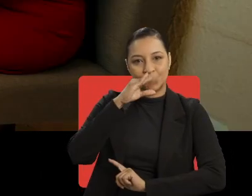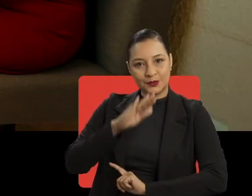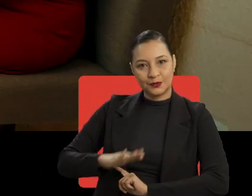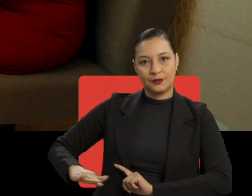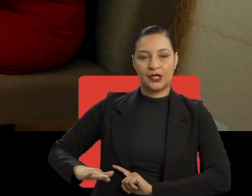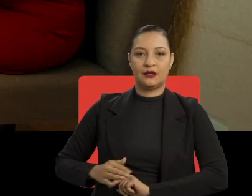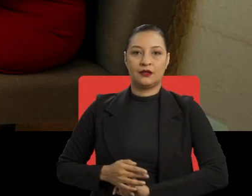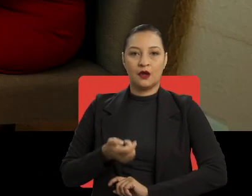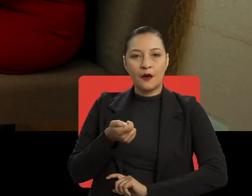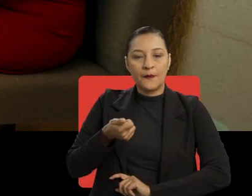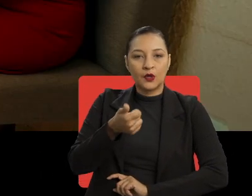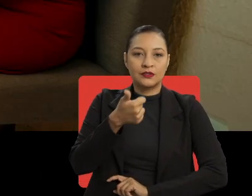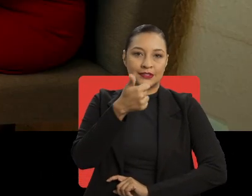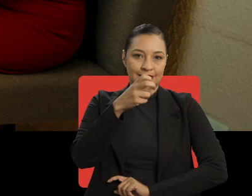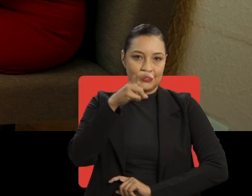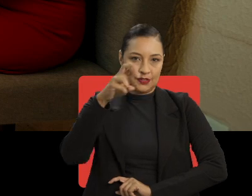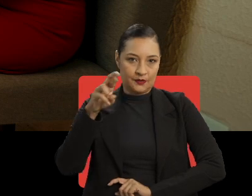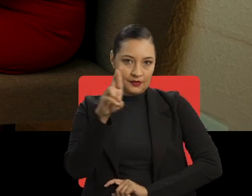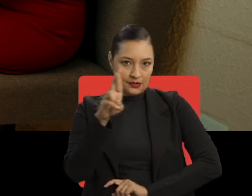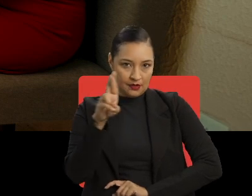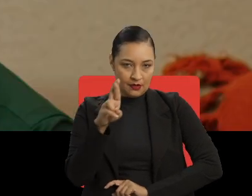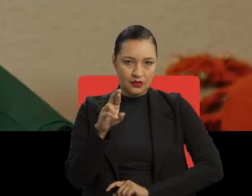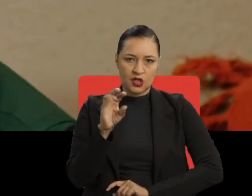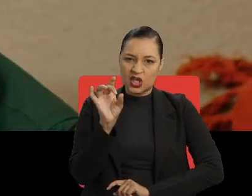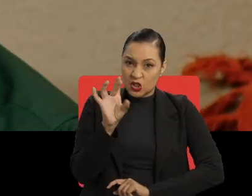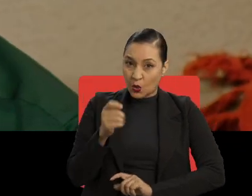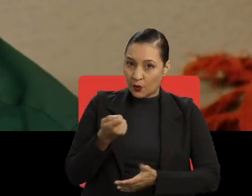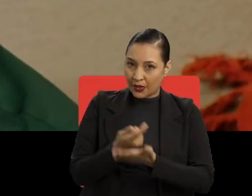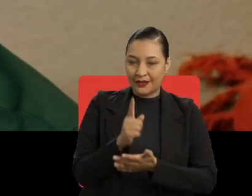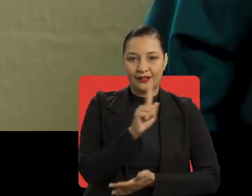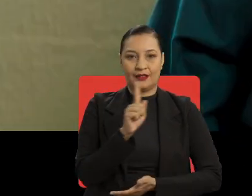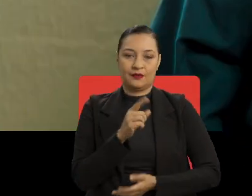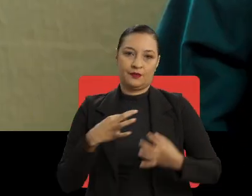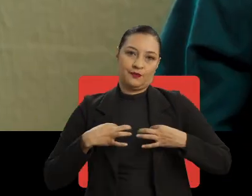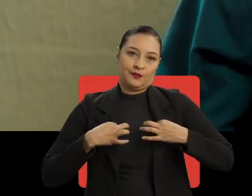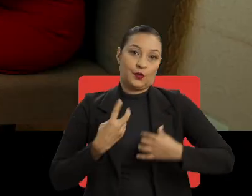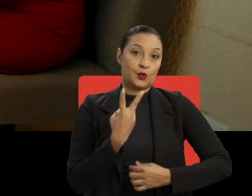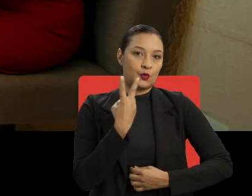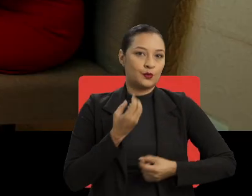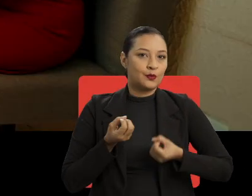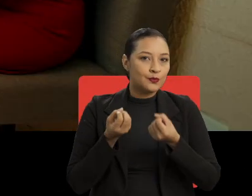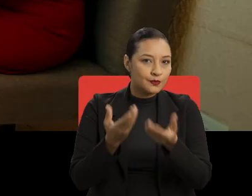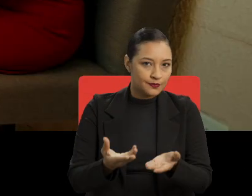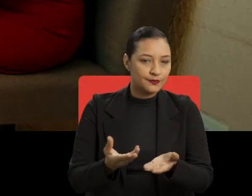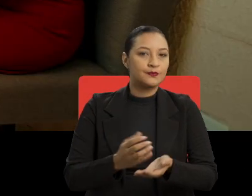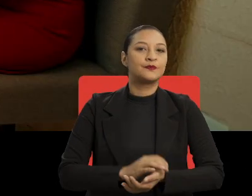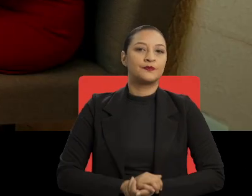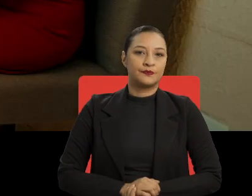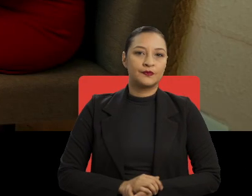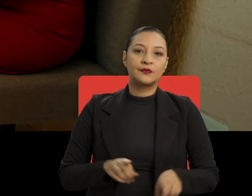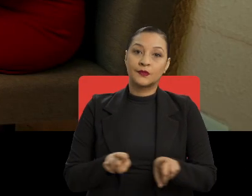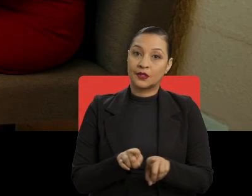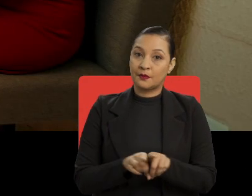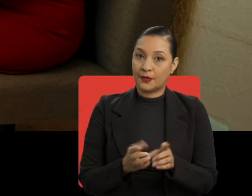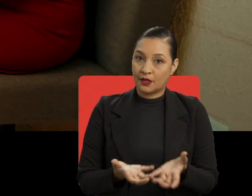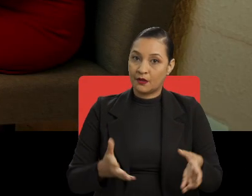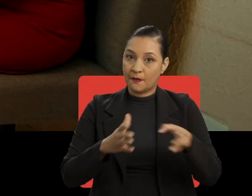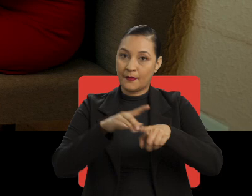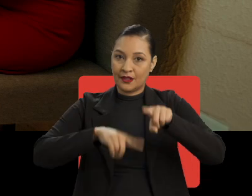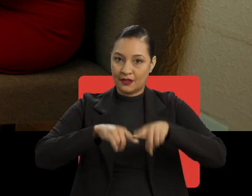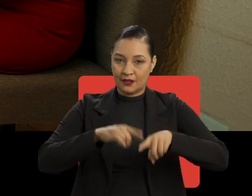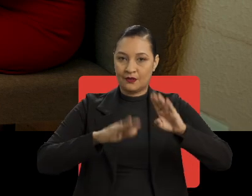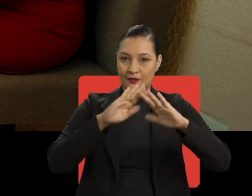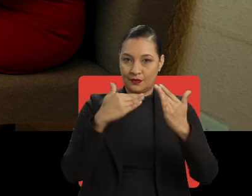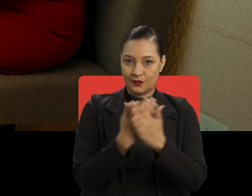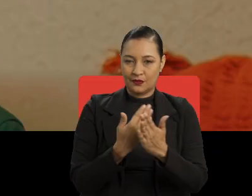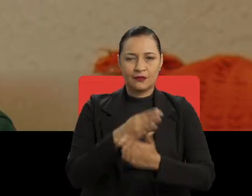Ó! Ele terá uma bolsa de 150 reais. E não é só a bolsa. Dá dois fardamentos escolares para cada criança. Nós vamos dar